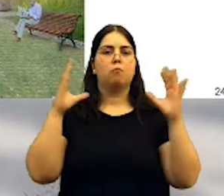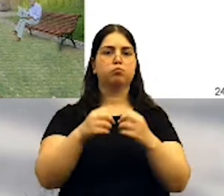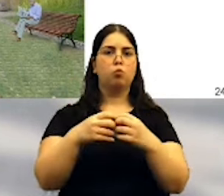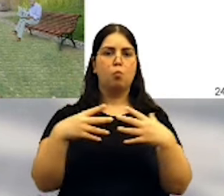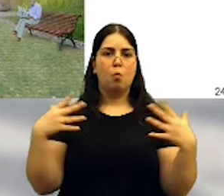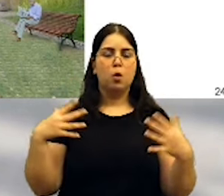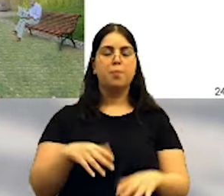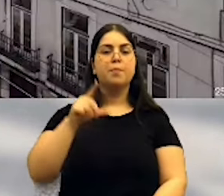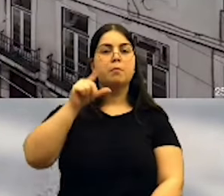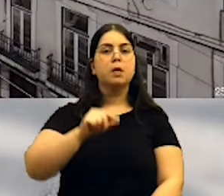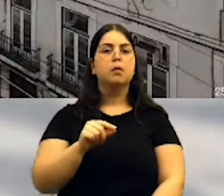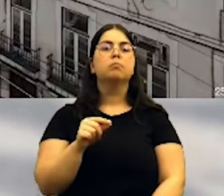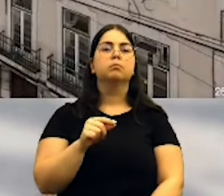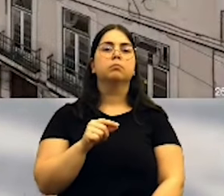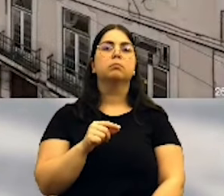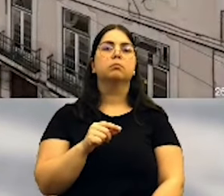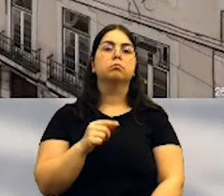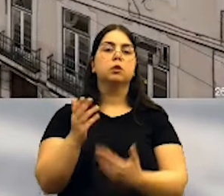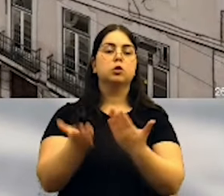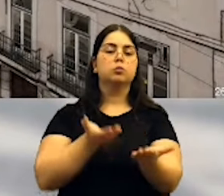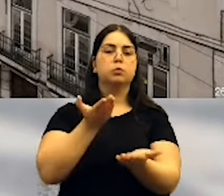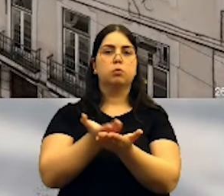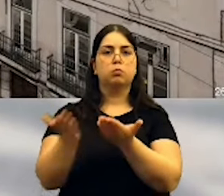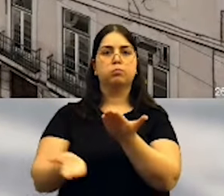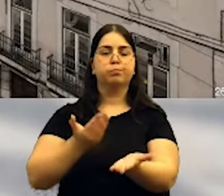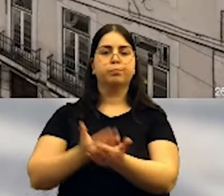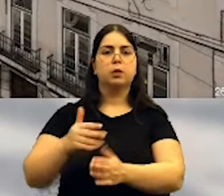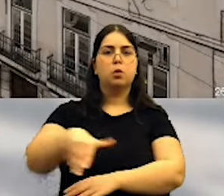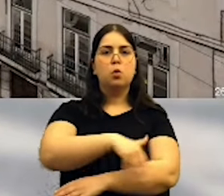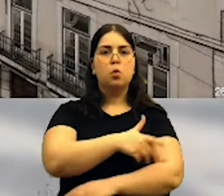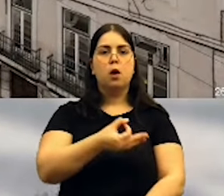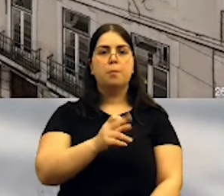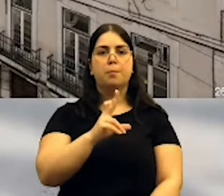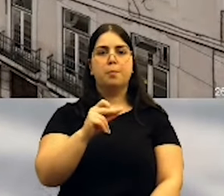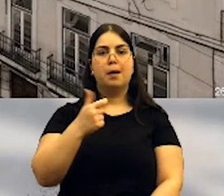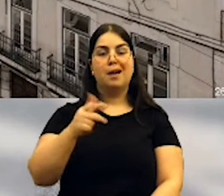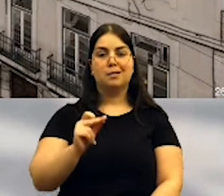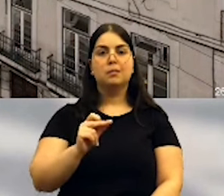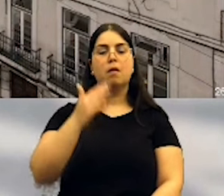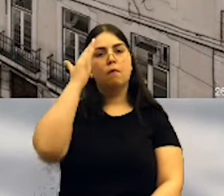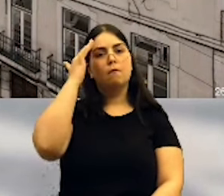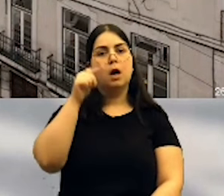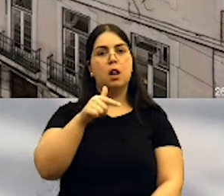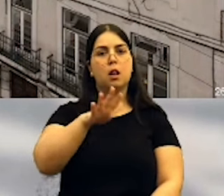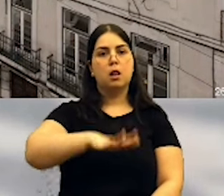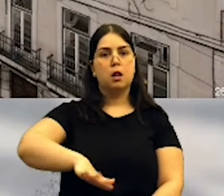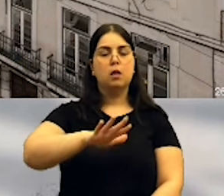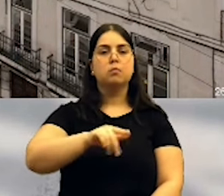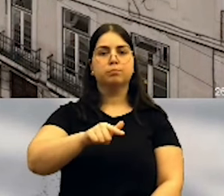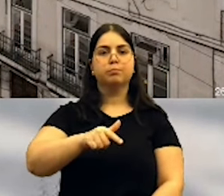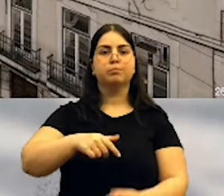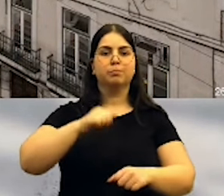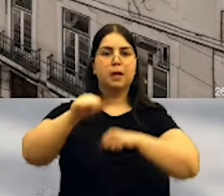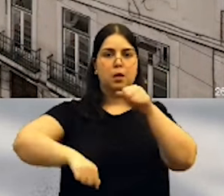E depois, as nossas próprias propostas para a Rua da Prata já tinham previsto a colocação de ciclovia,